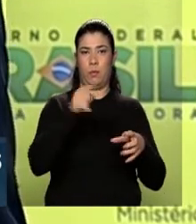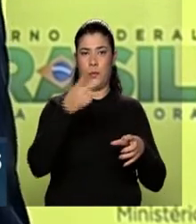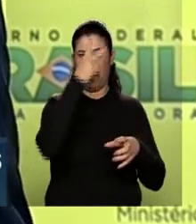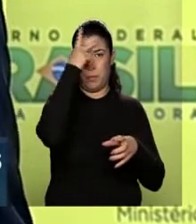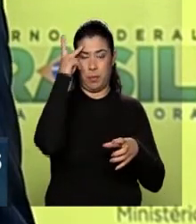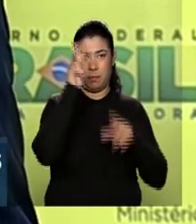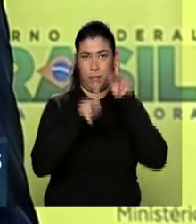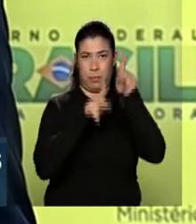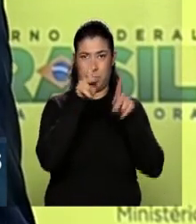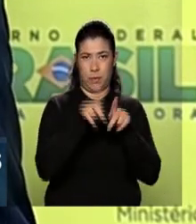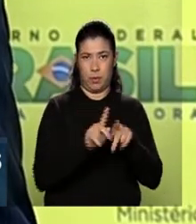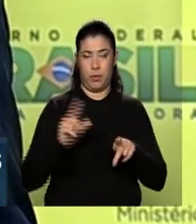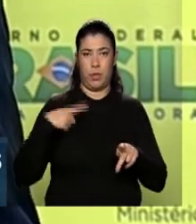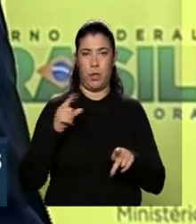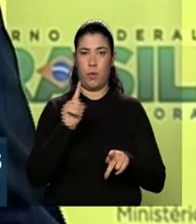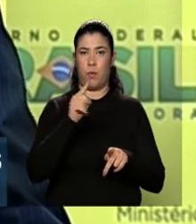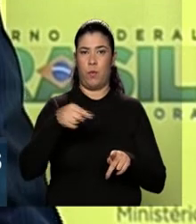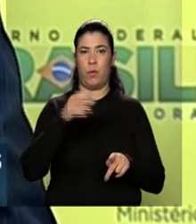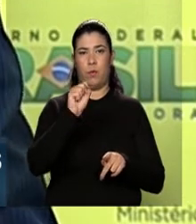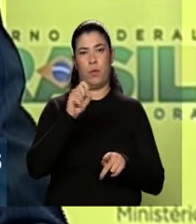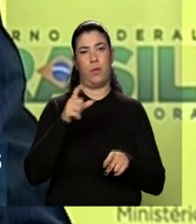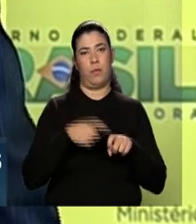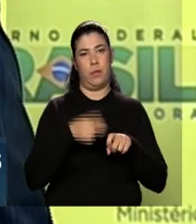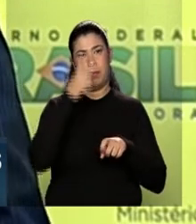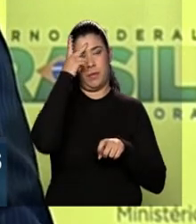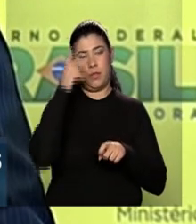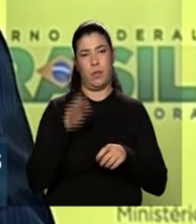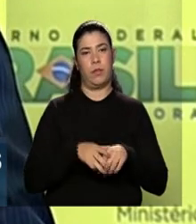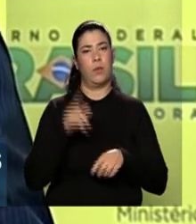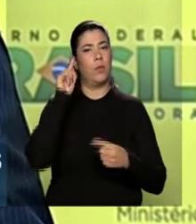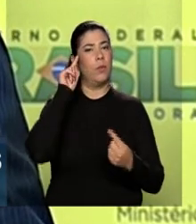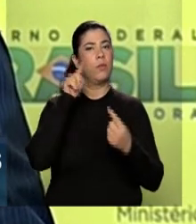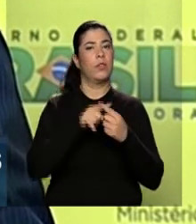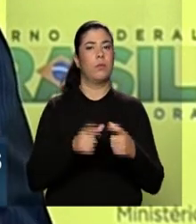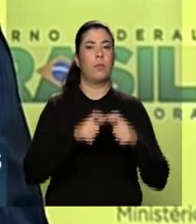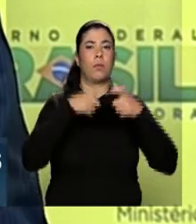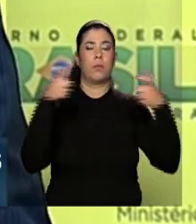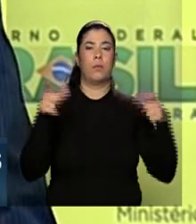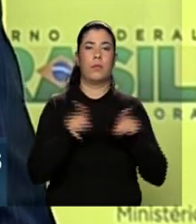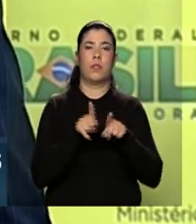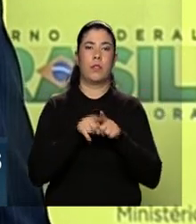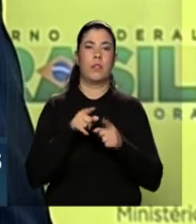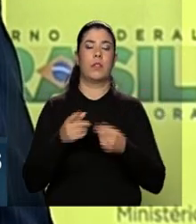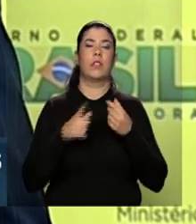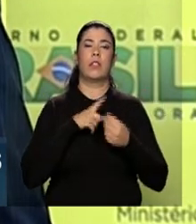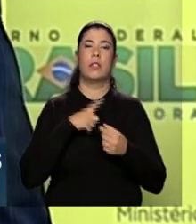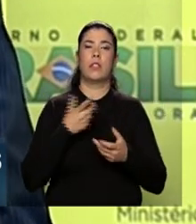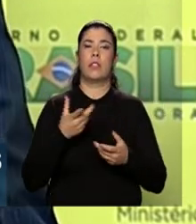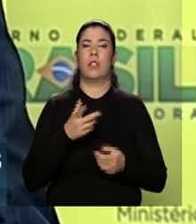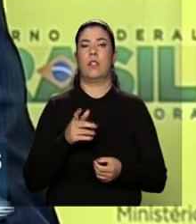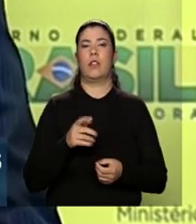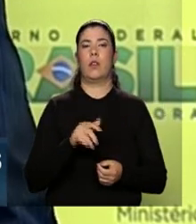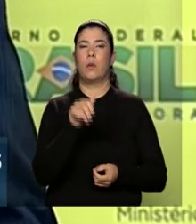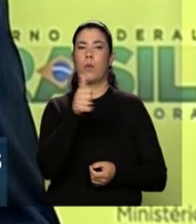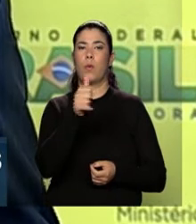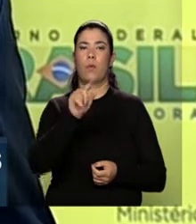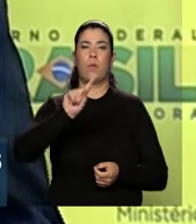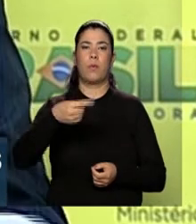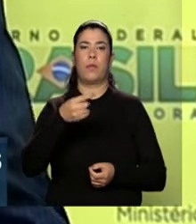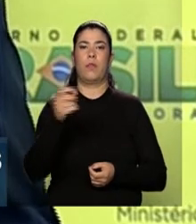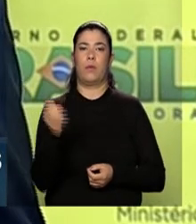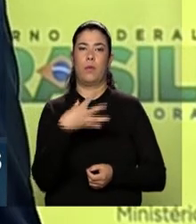o objetivo do programa é justamente aumentar essa média. A expectativa é que pelo menos mais 11 mil